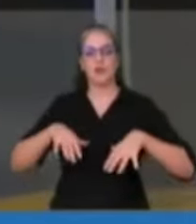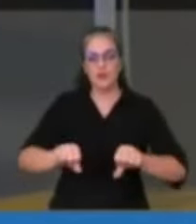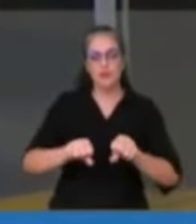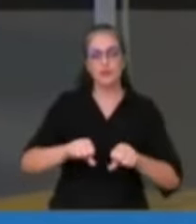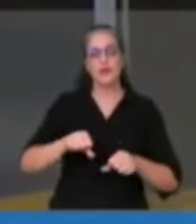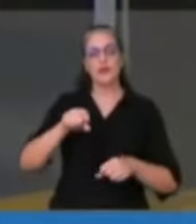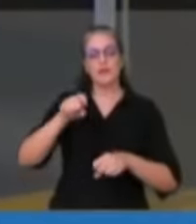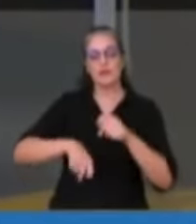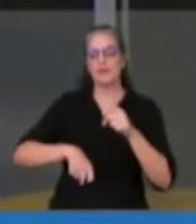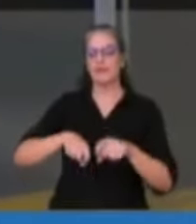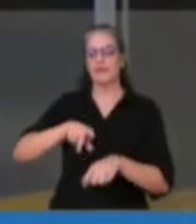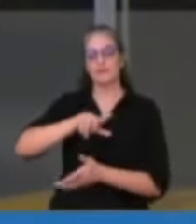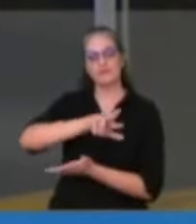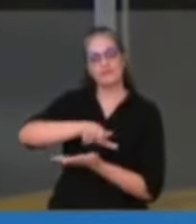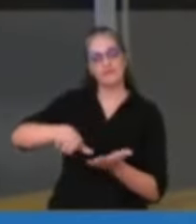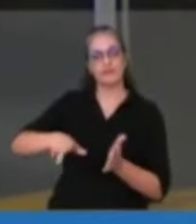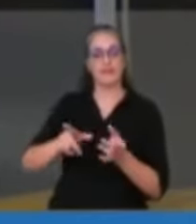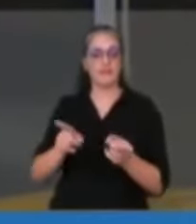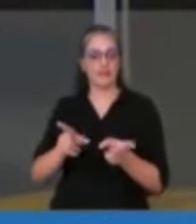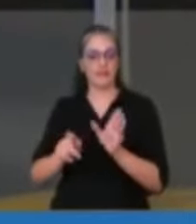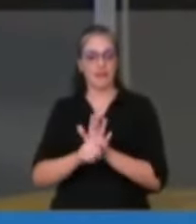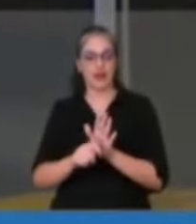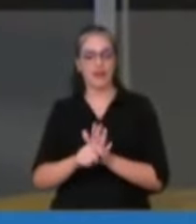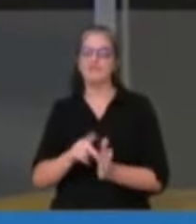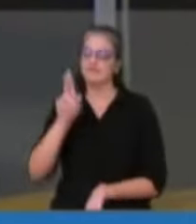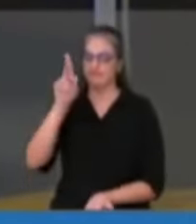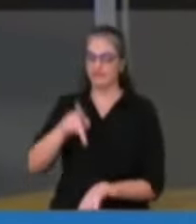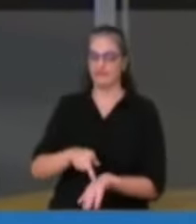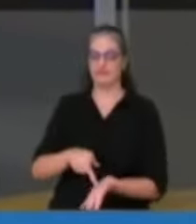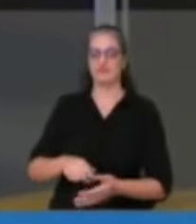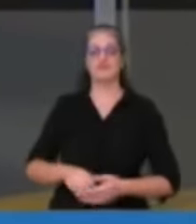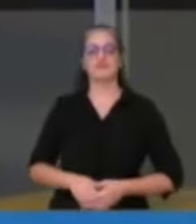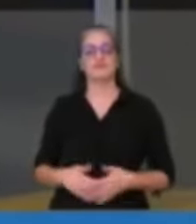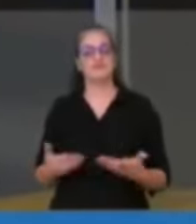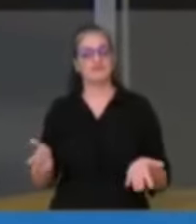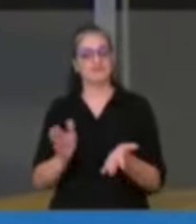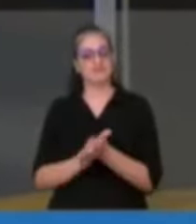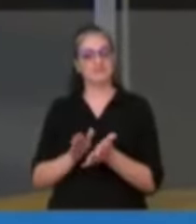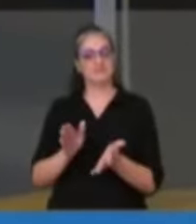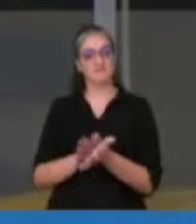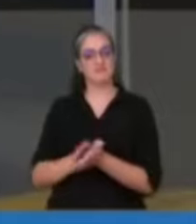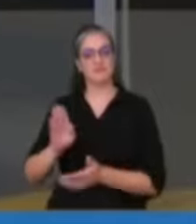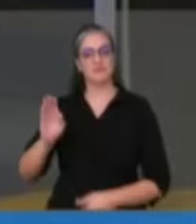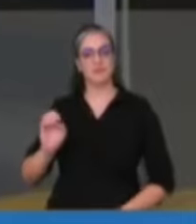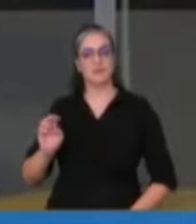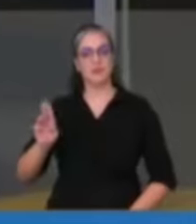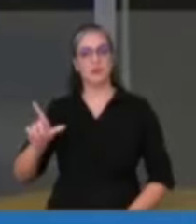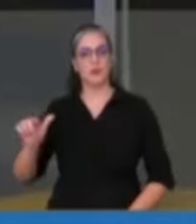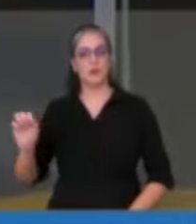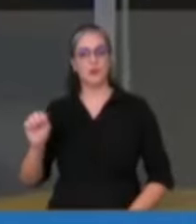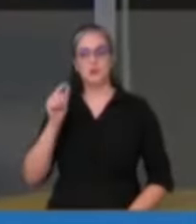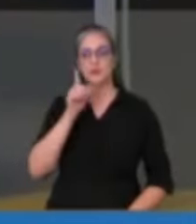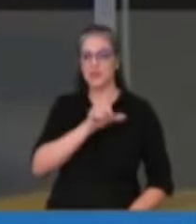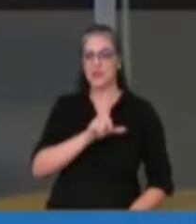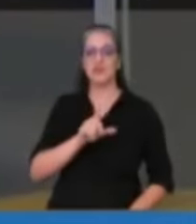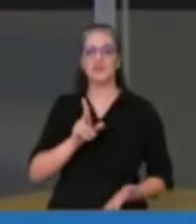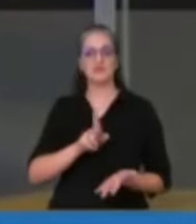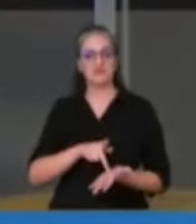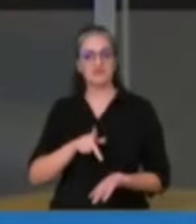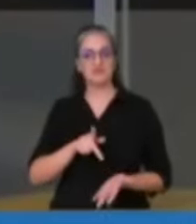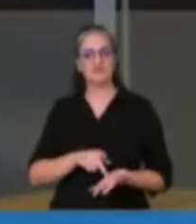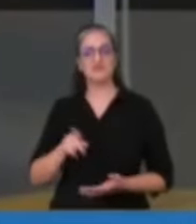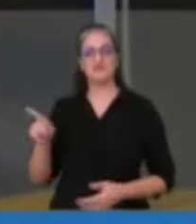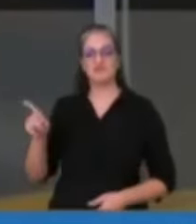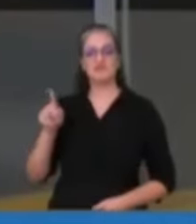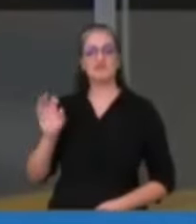traficante. Essa é a realidade. Então, parabéns, Guilherme Boulos, pela vitória. Você realmente é um